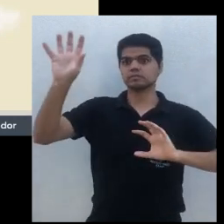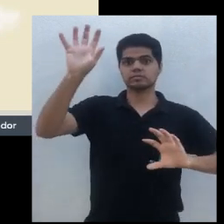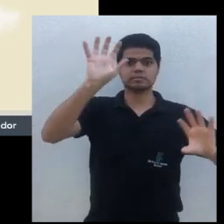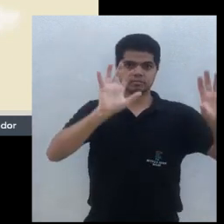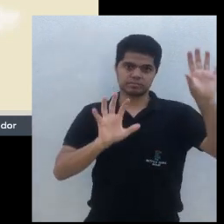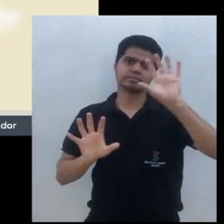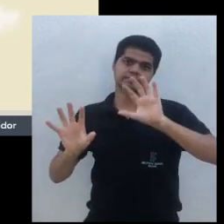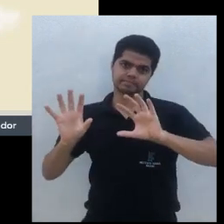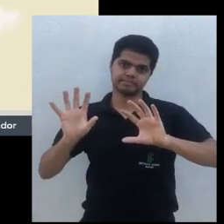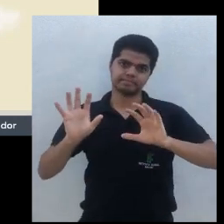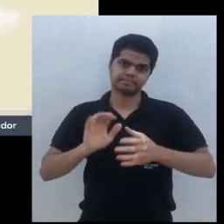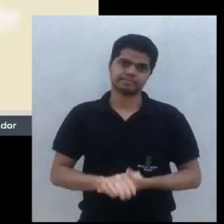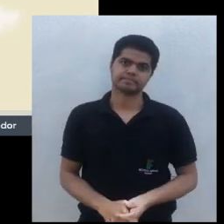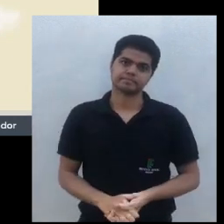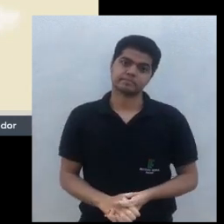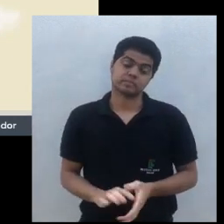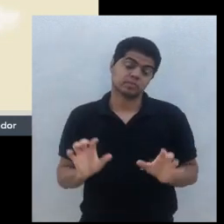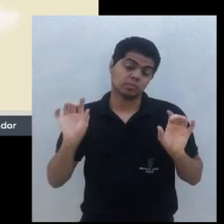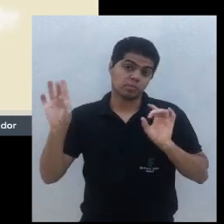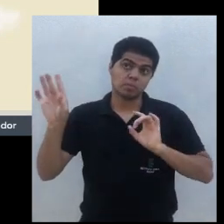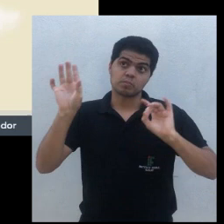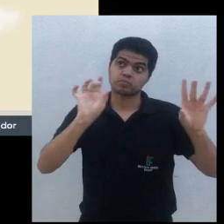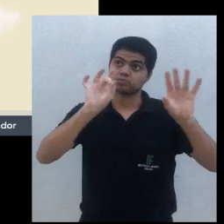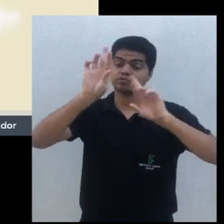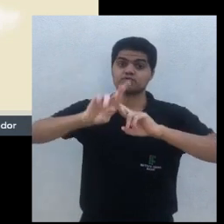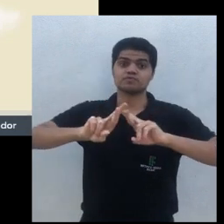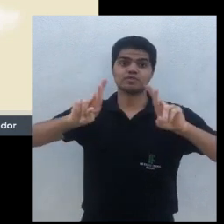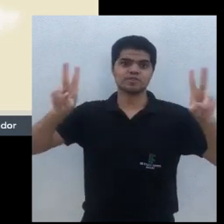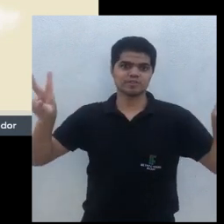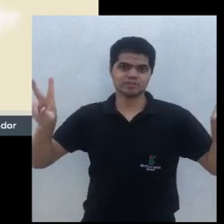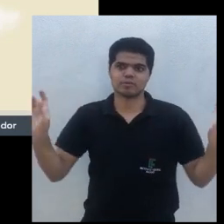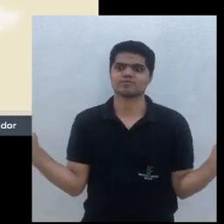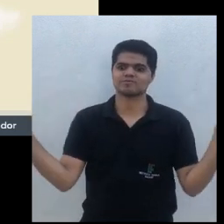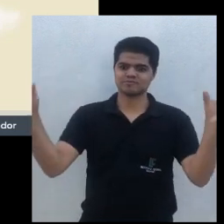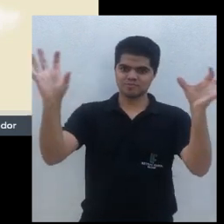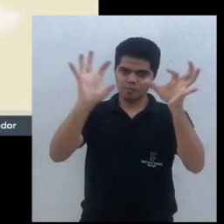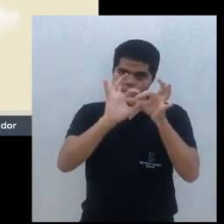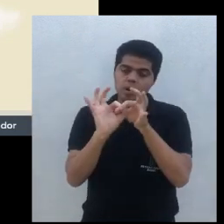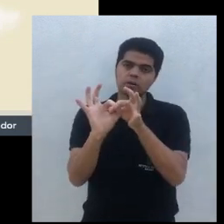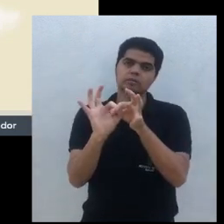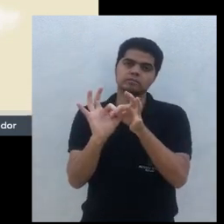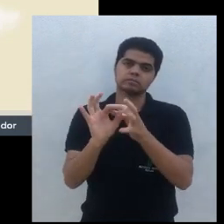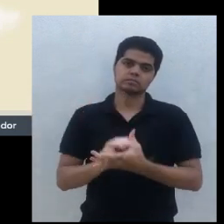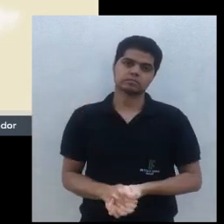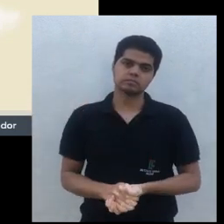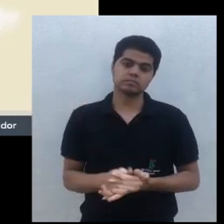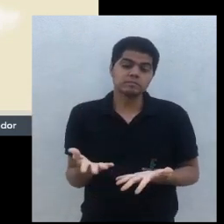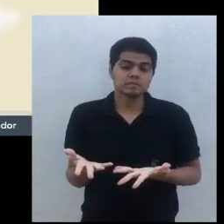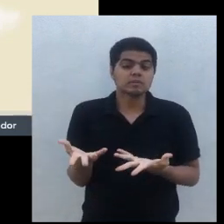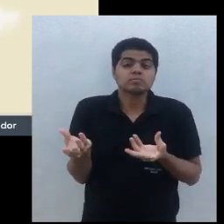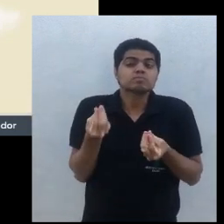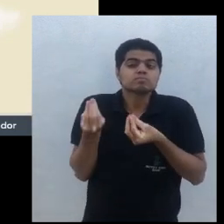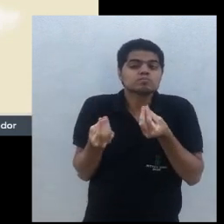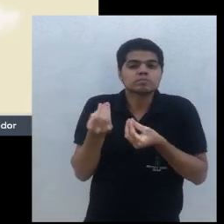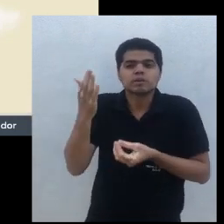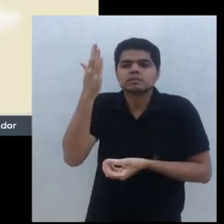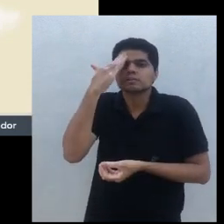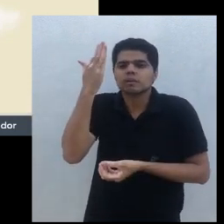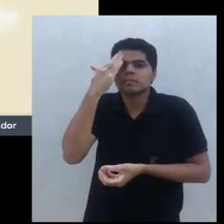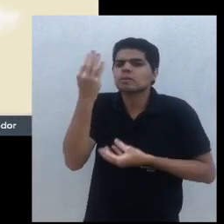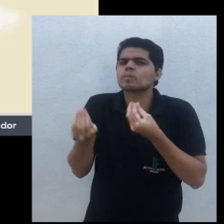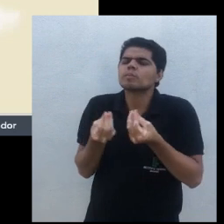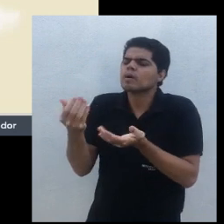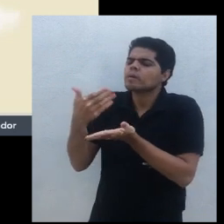condições de clima. cada um é um e é único. Então, nessa montagem, eu tenho que ter, saber,